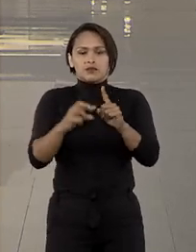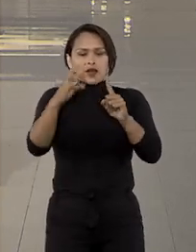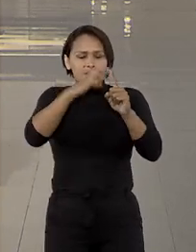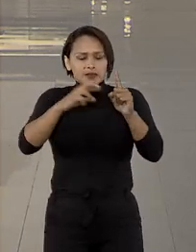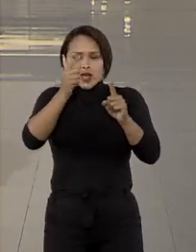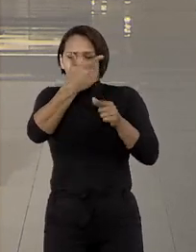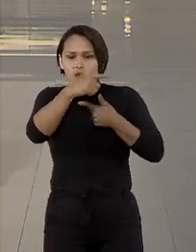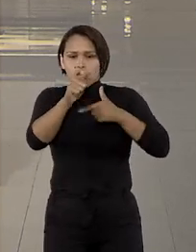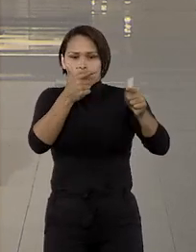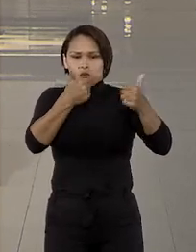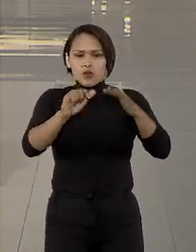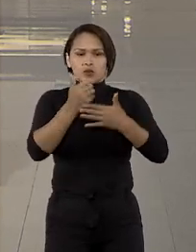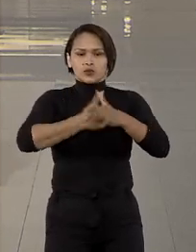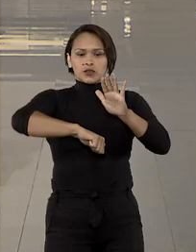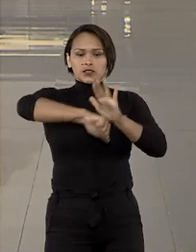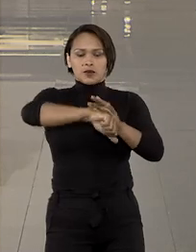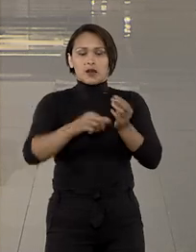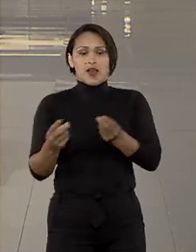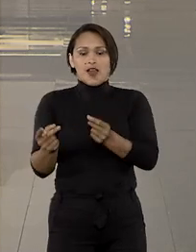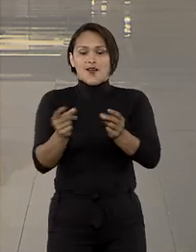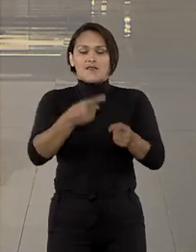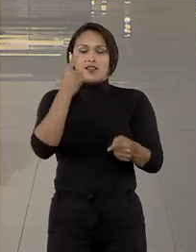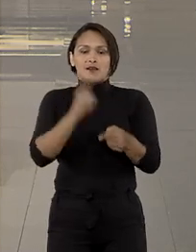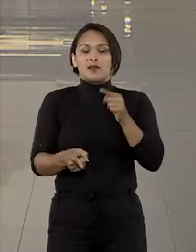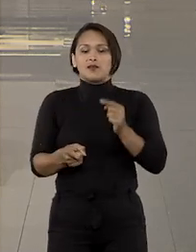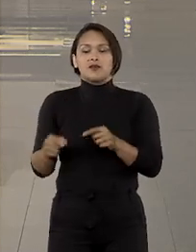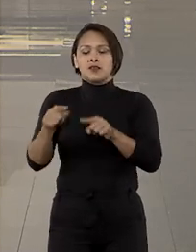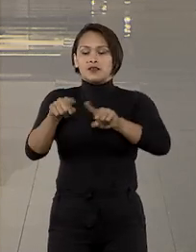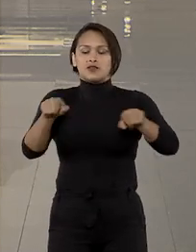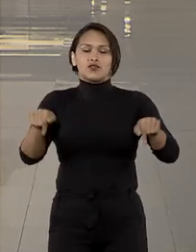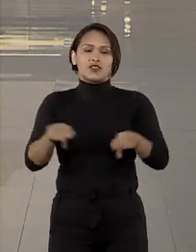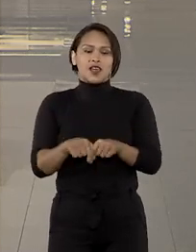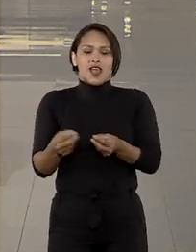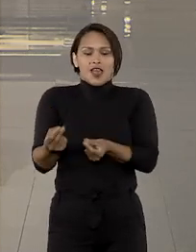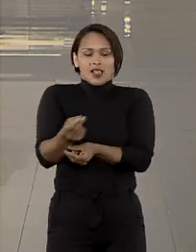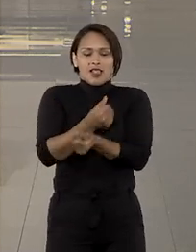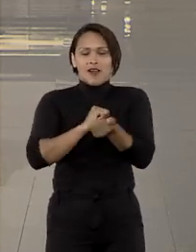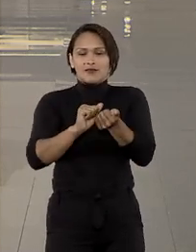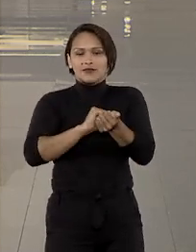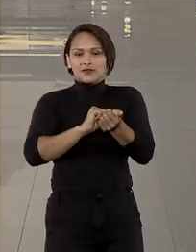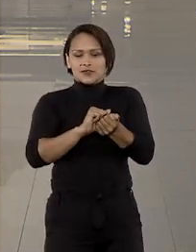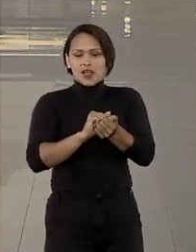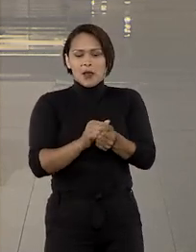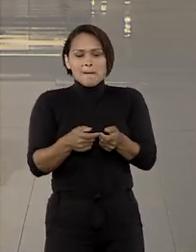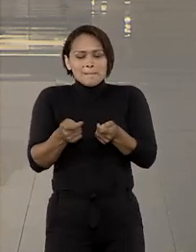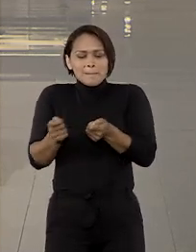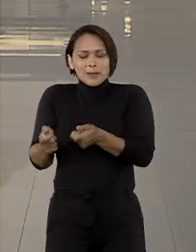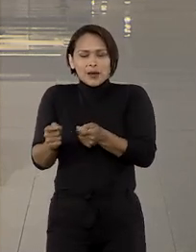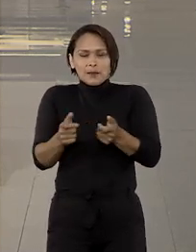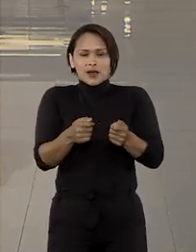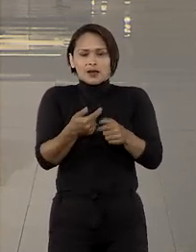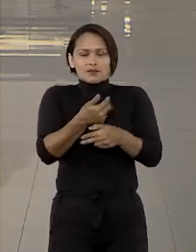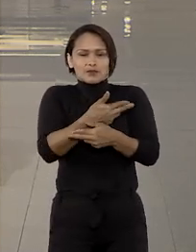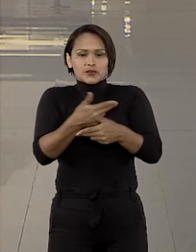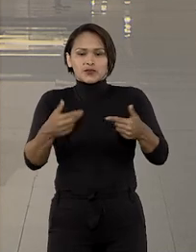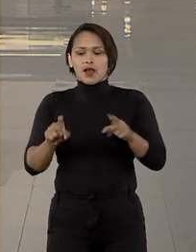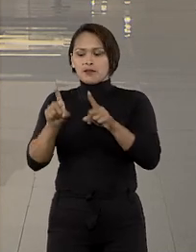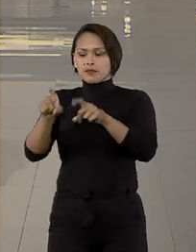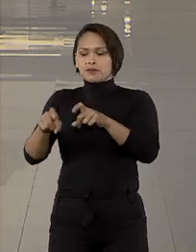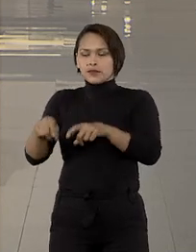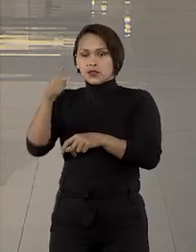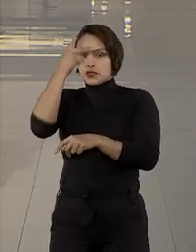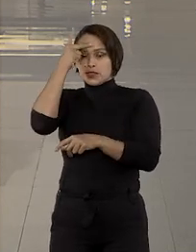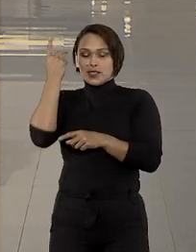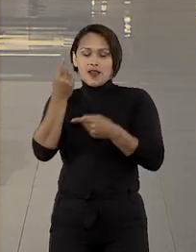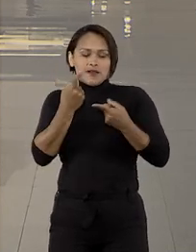outros crimes, como a grilagem de terras e a lavagem de grandes quantias pagas por produtores rurais que teriam sido